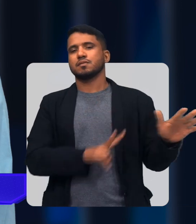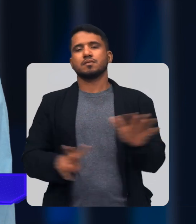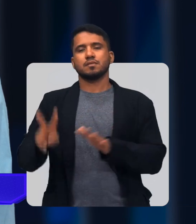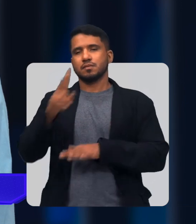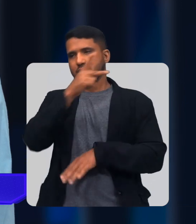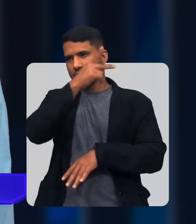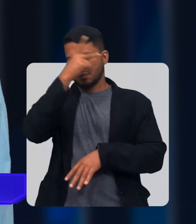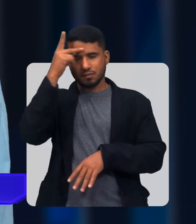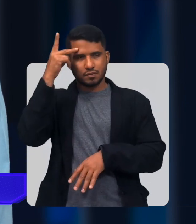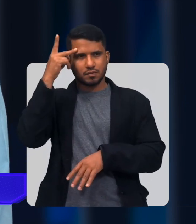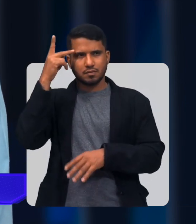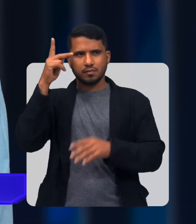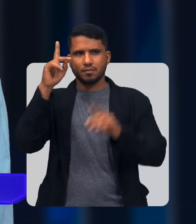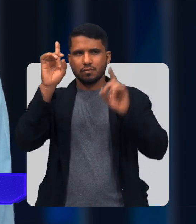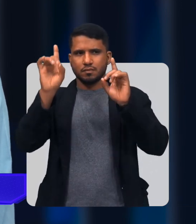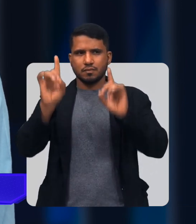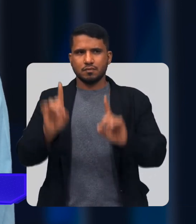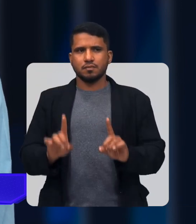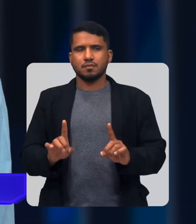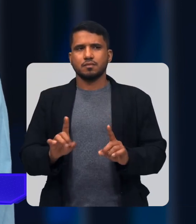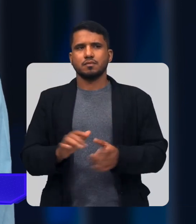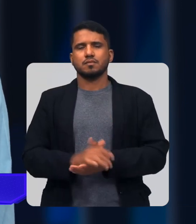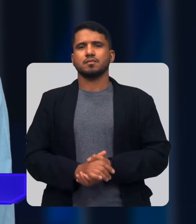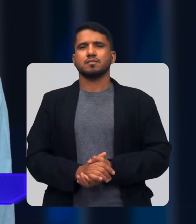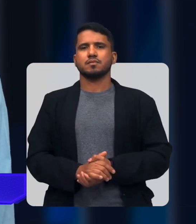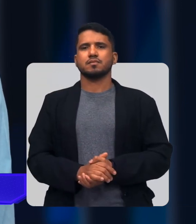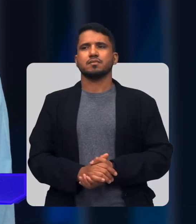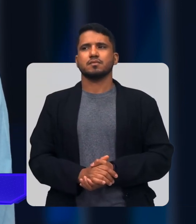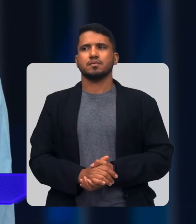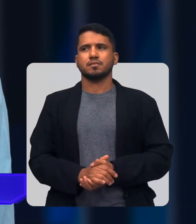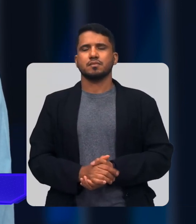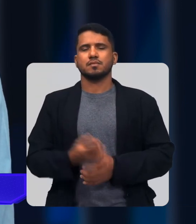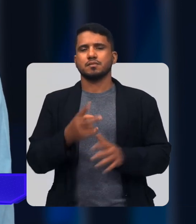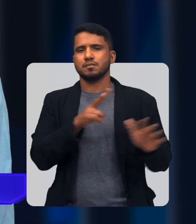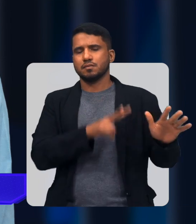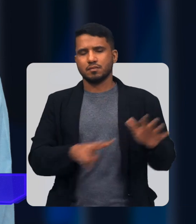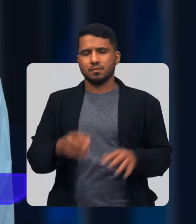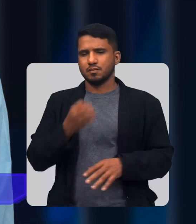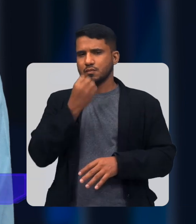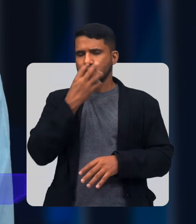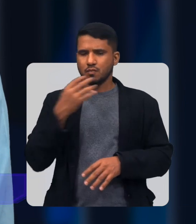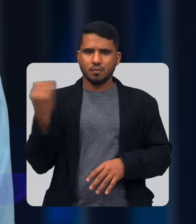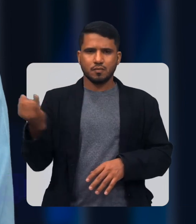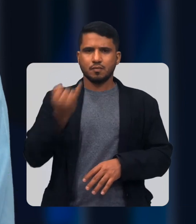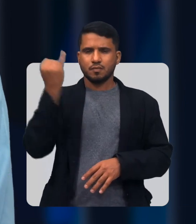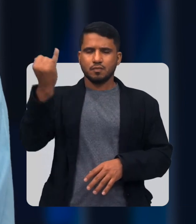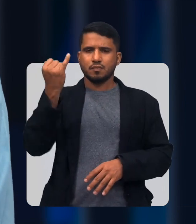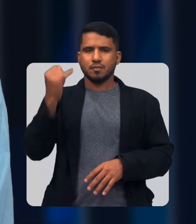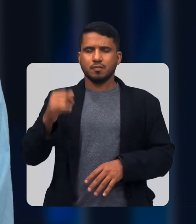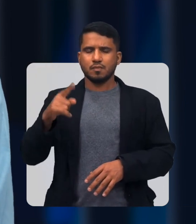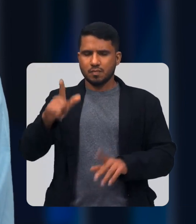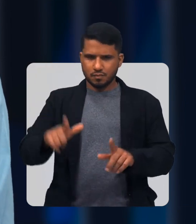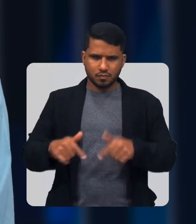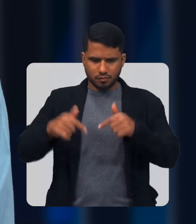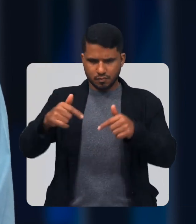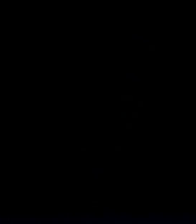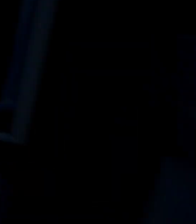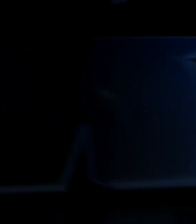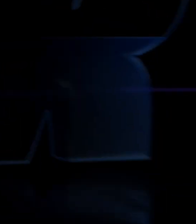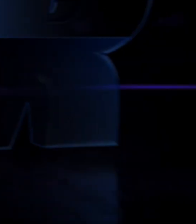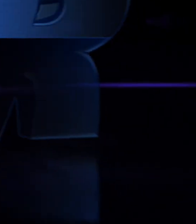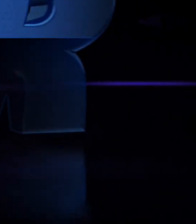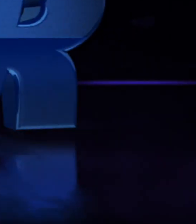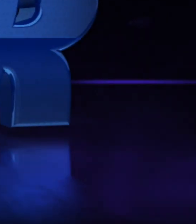da pessoa com deficiência Então é uma semana muito importante Para essa luta Até já